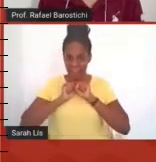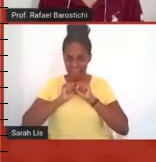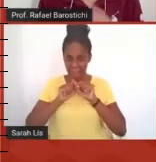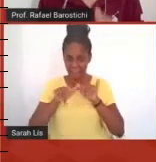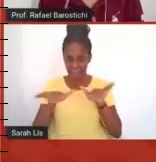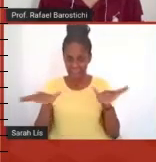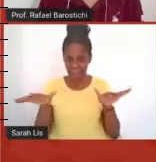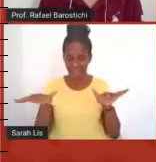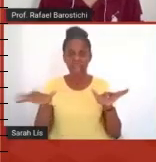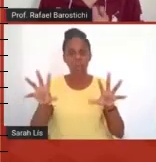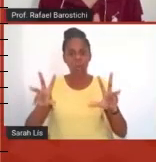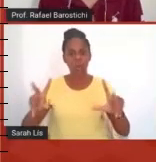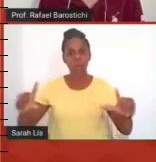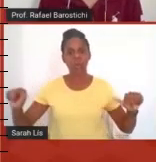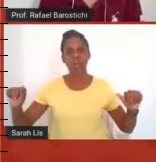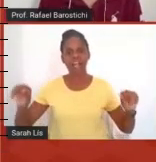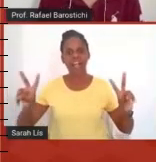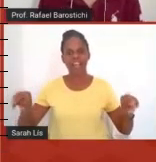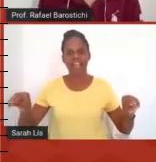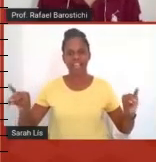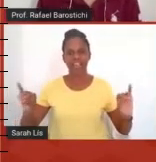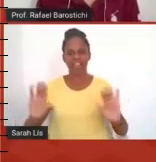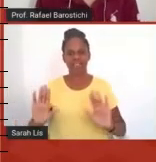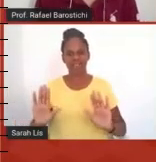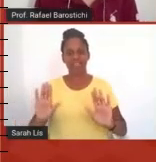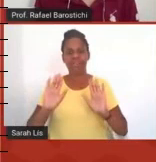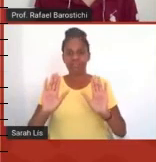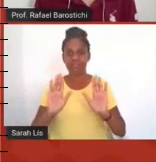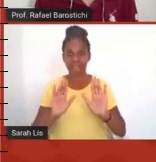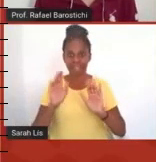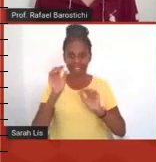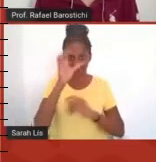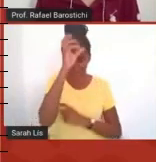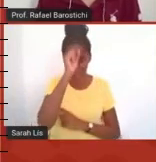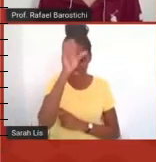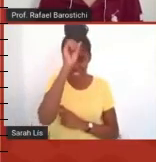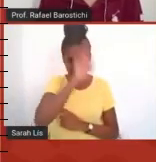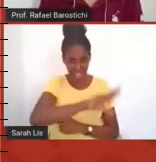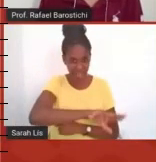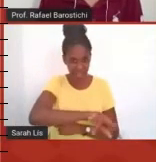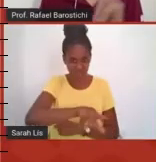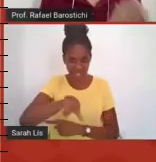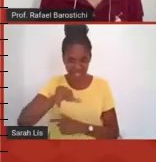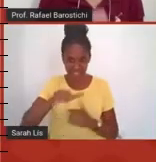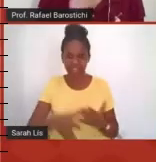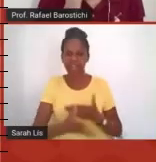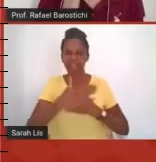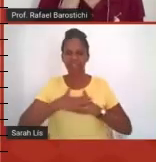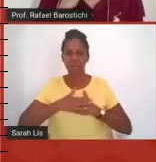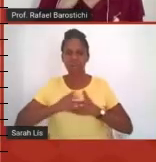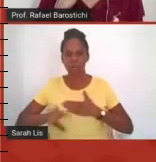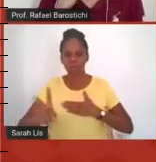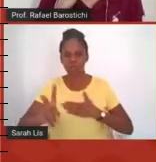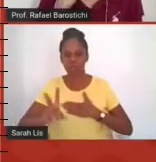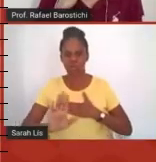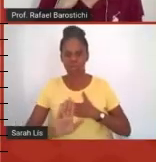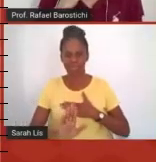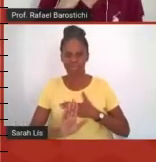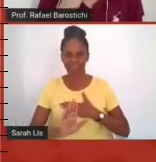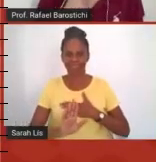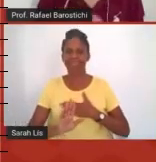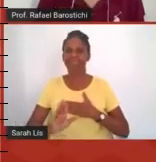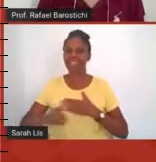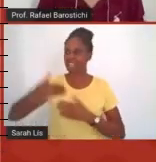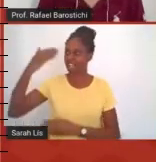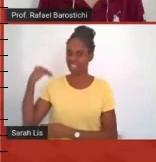que esses aprendizados fiquem e que jamais voltemos a ser os professores que éramos antes de tudo isso